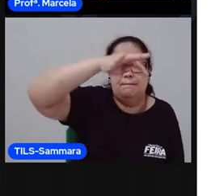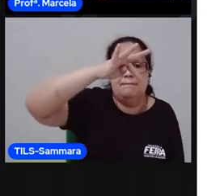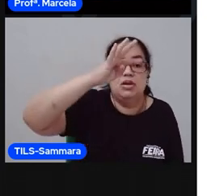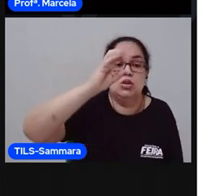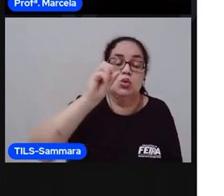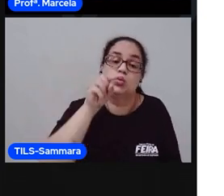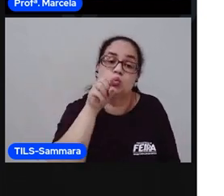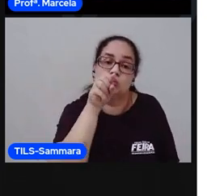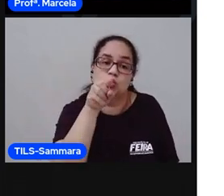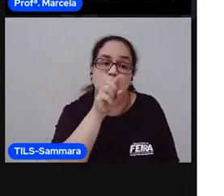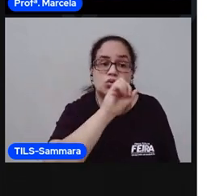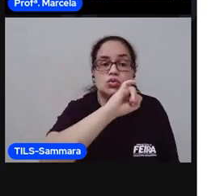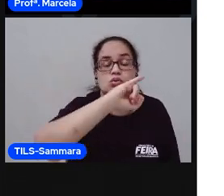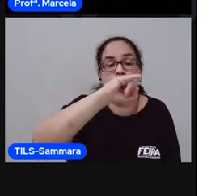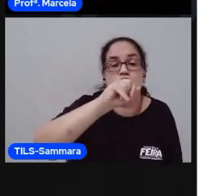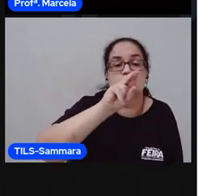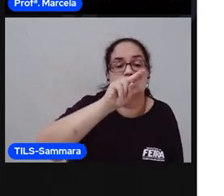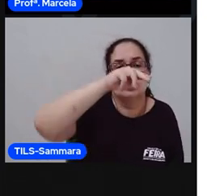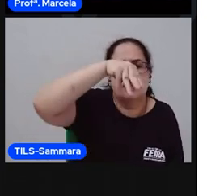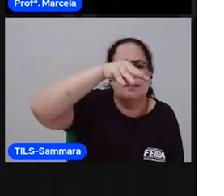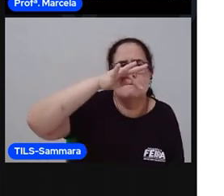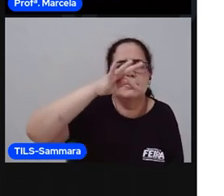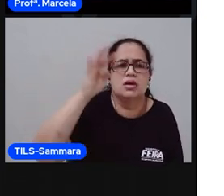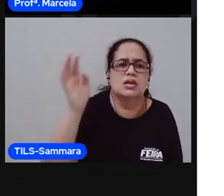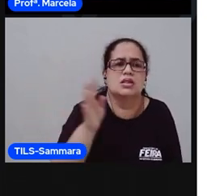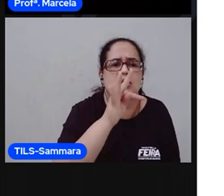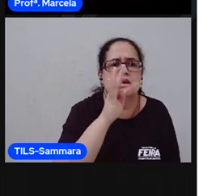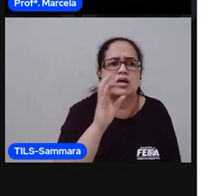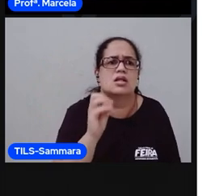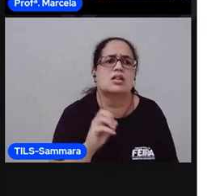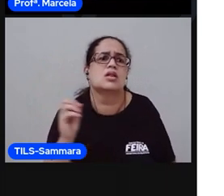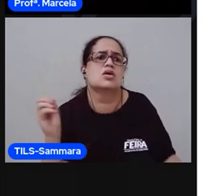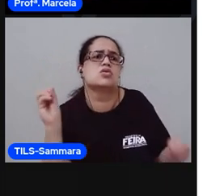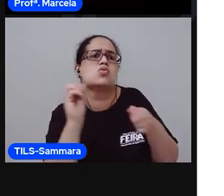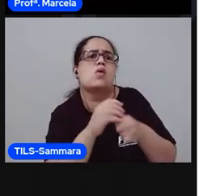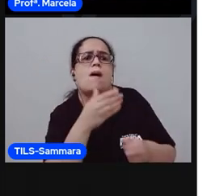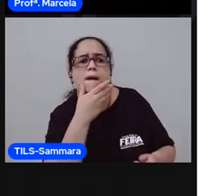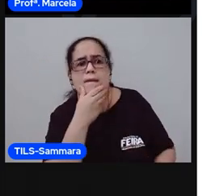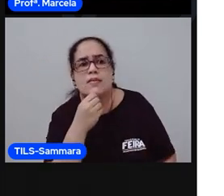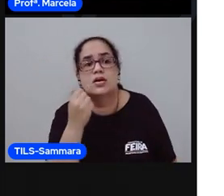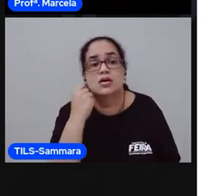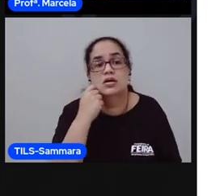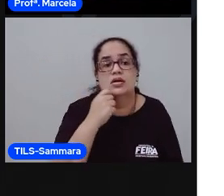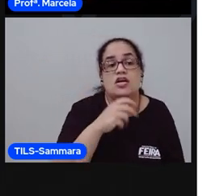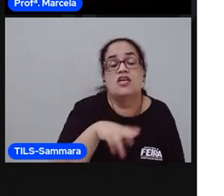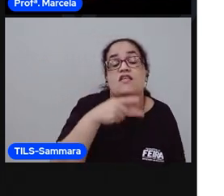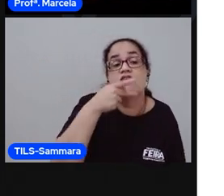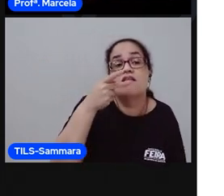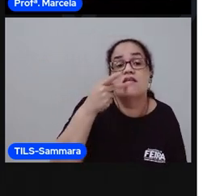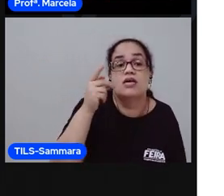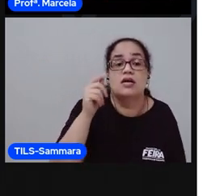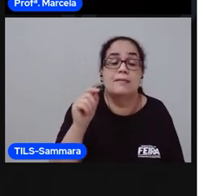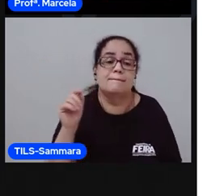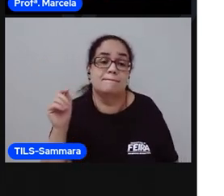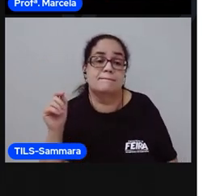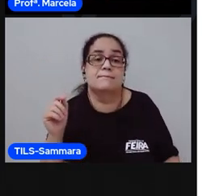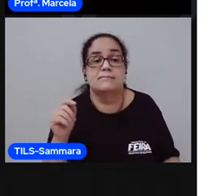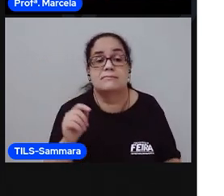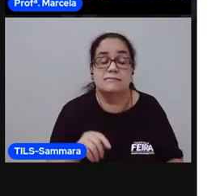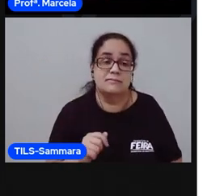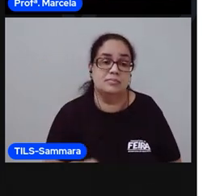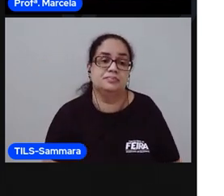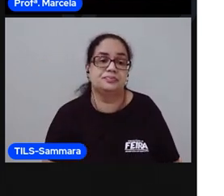Jumento, cimento. Sabe o que foi que o autor fez? Vou contar pra você. Ele pegou